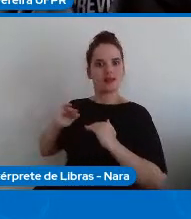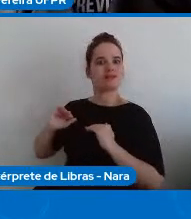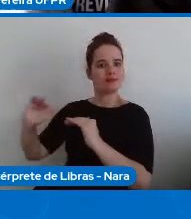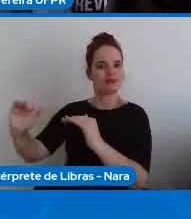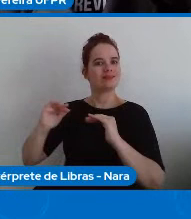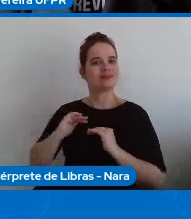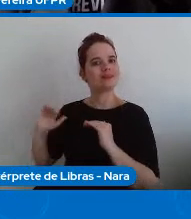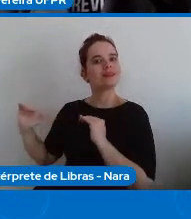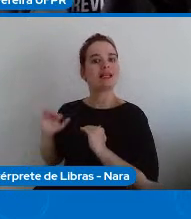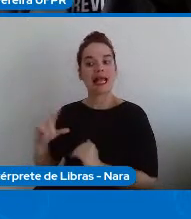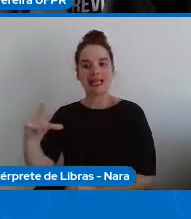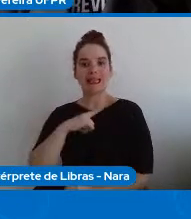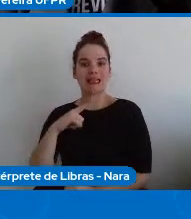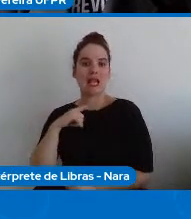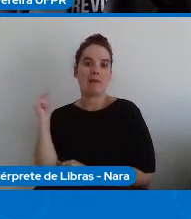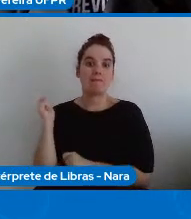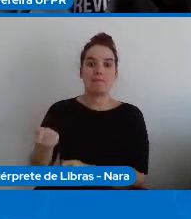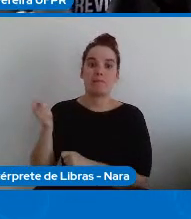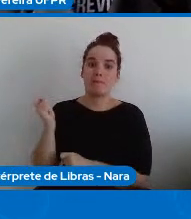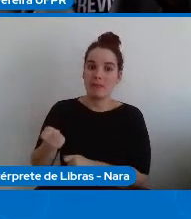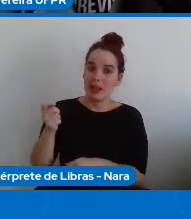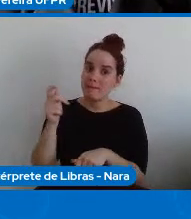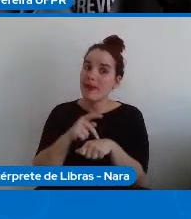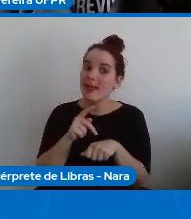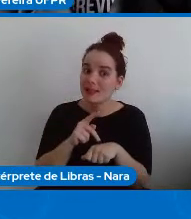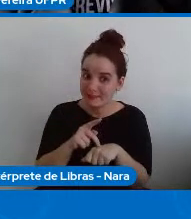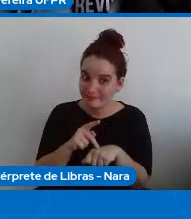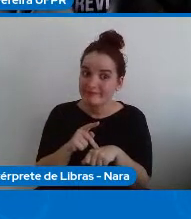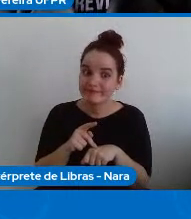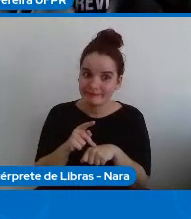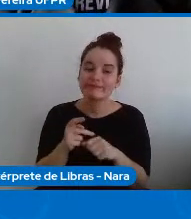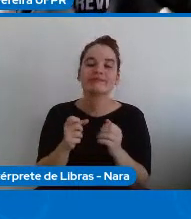um machado de pedra. Também